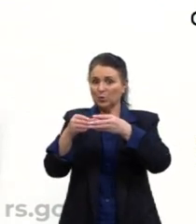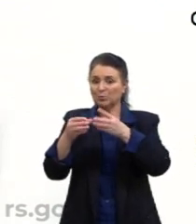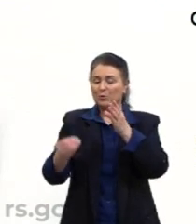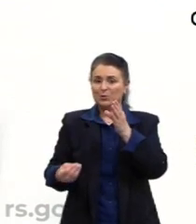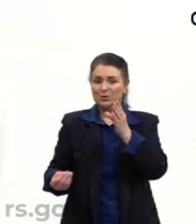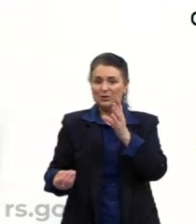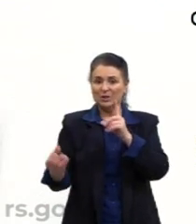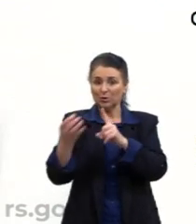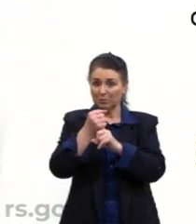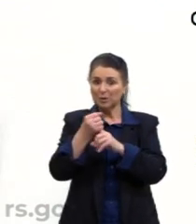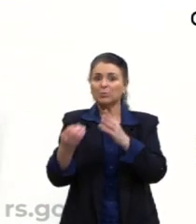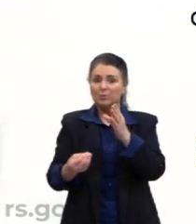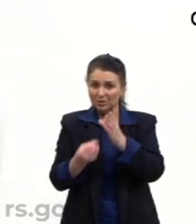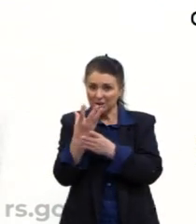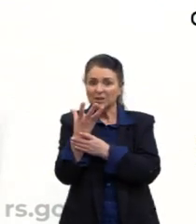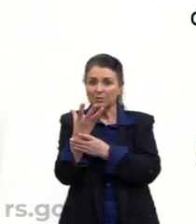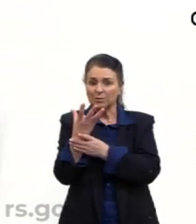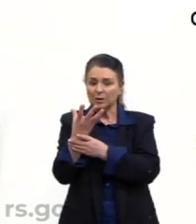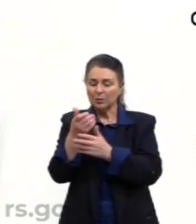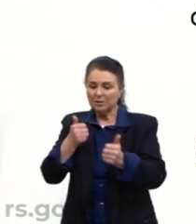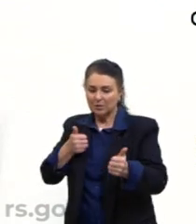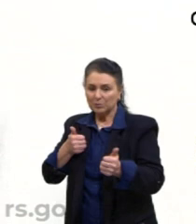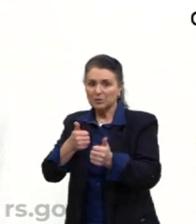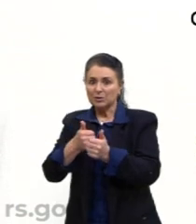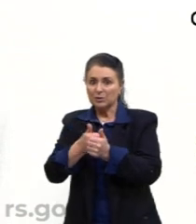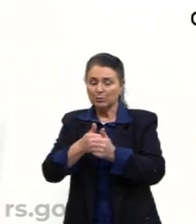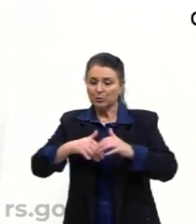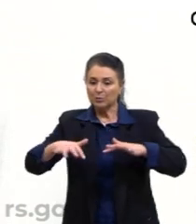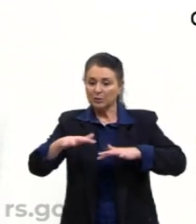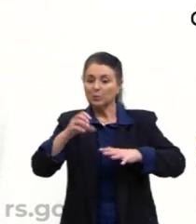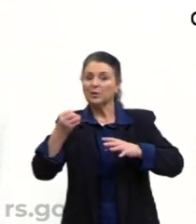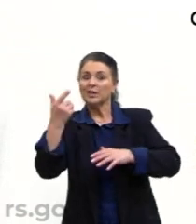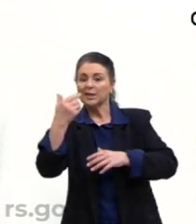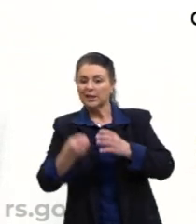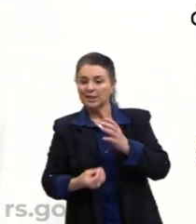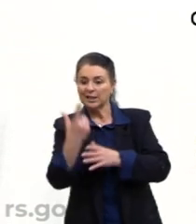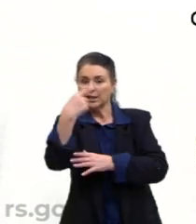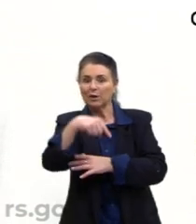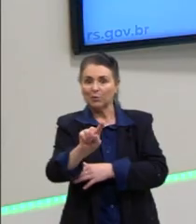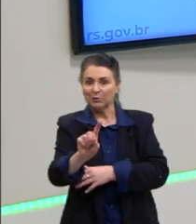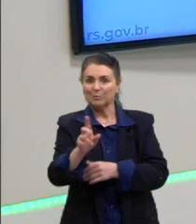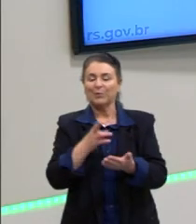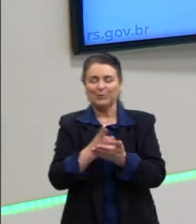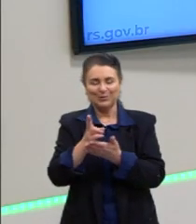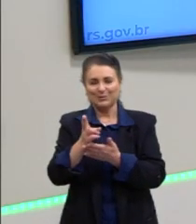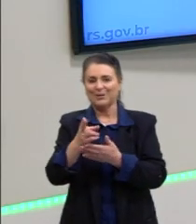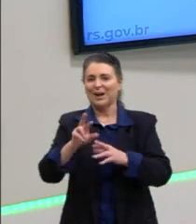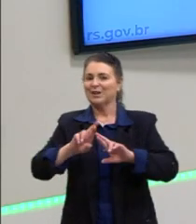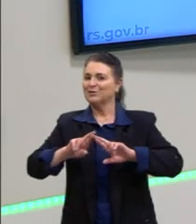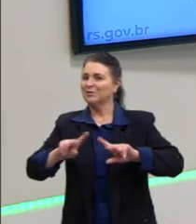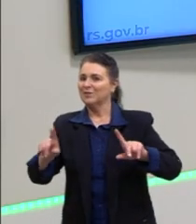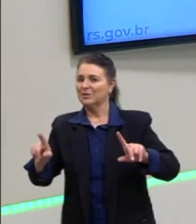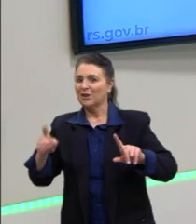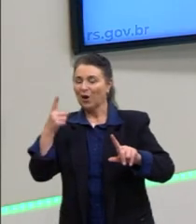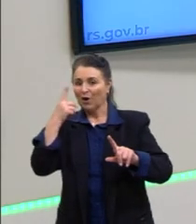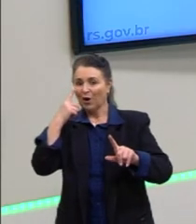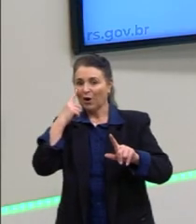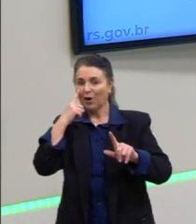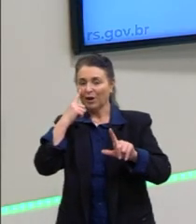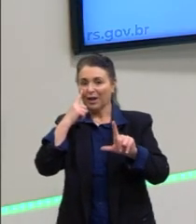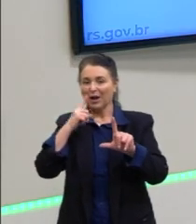populares se aproximam desses movimentos, elas criam outros movimentos para continuarem diferentes. Olha só o que a charge traz aqui, né?